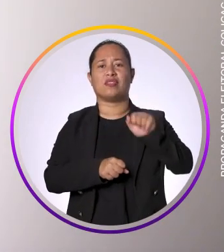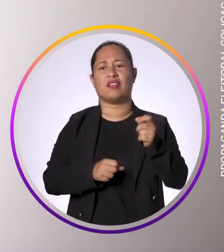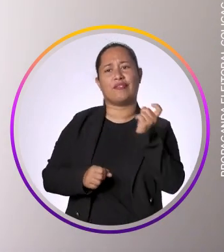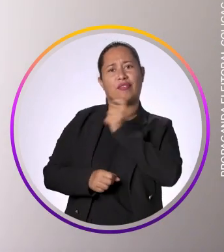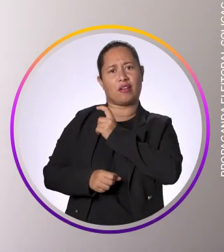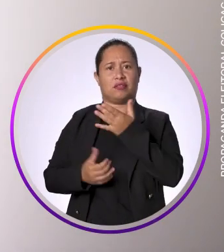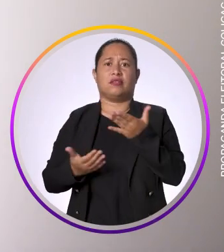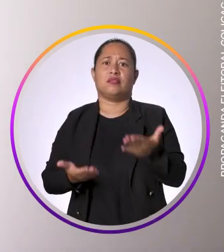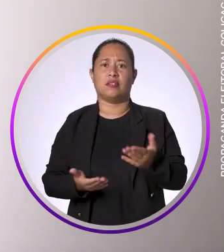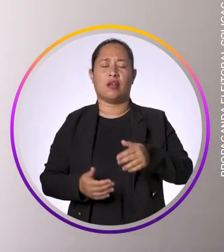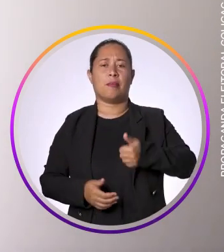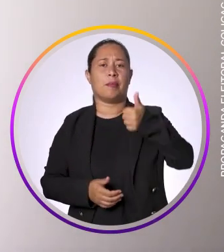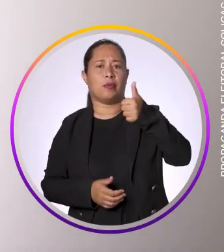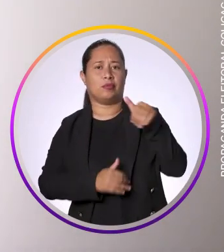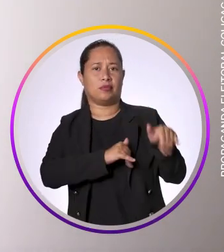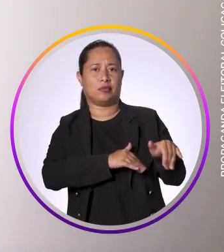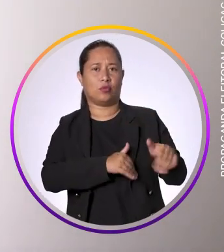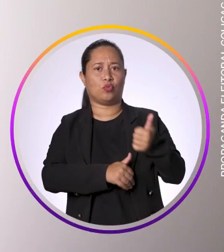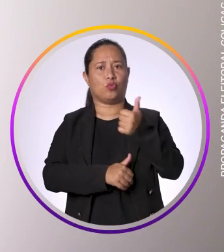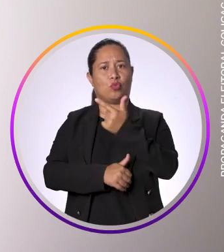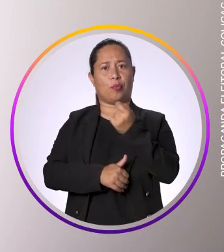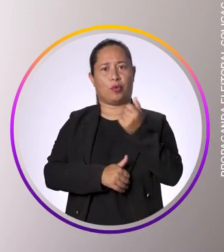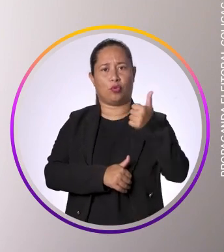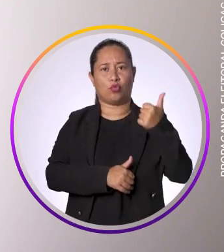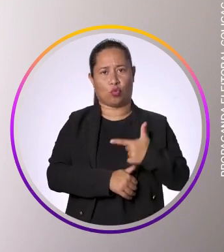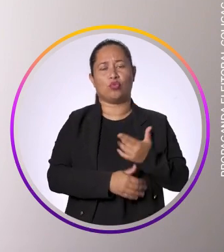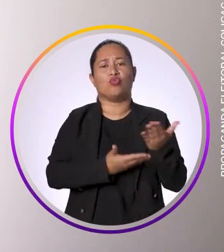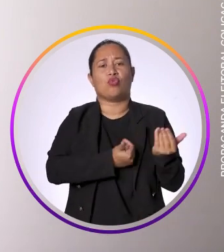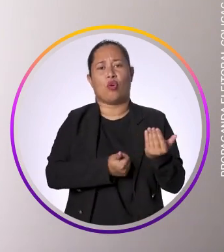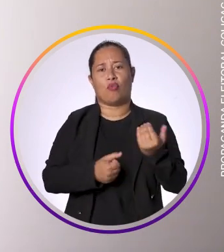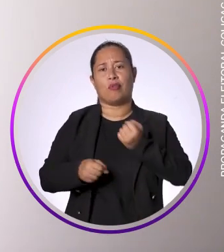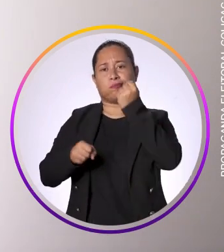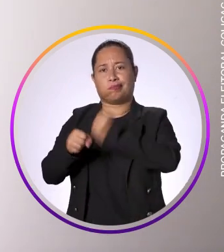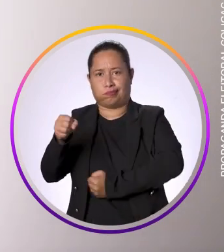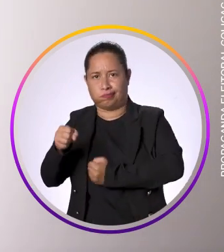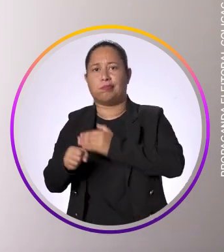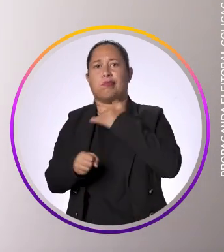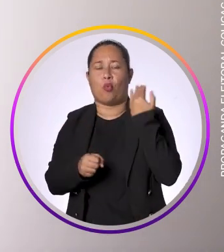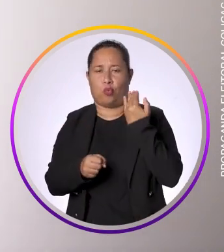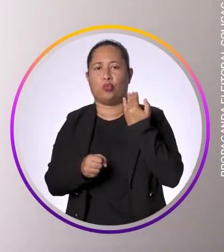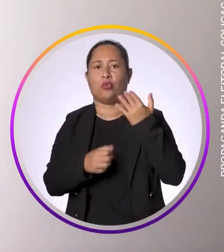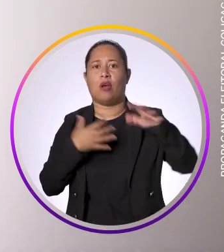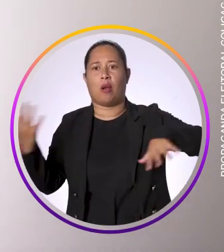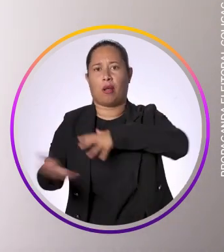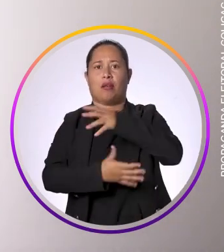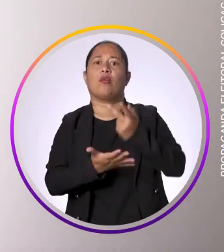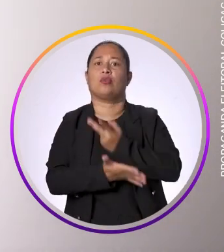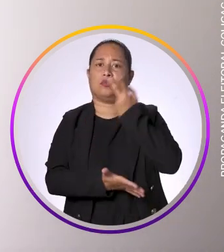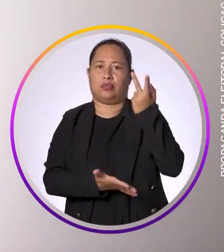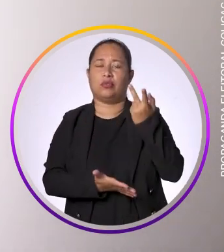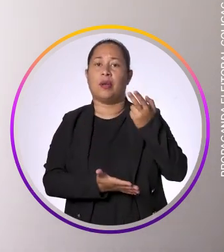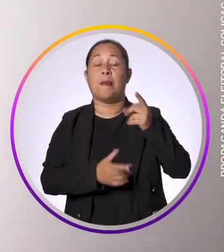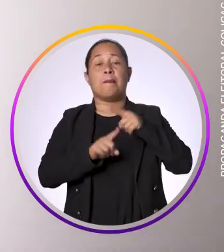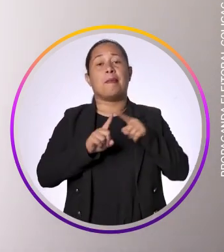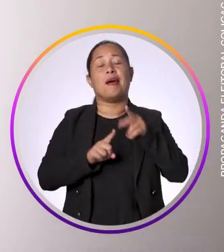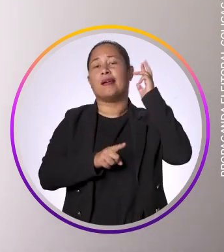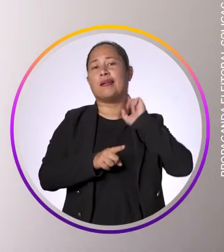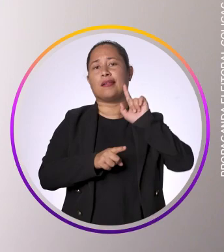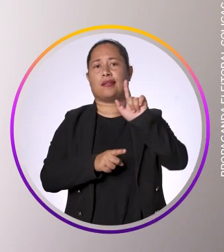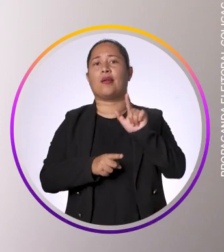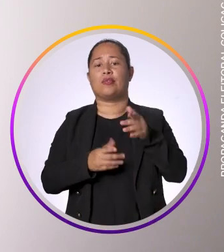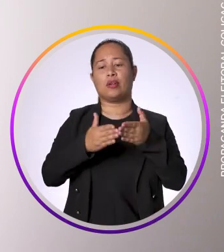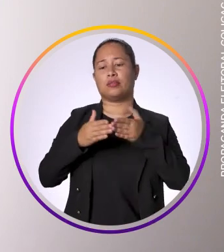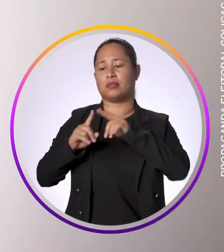É uma farsa. Em 1º de setembro de 2012, um jovem foi assassinado em uma rebelião. Na época, Raquel